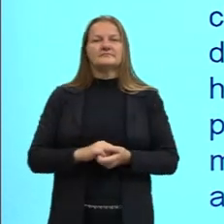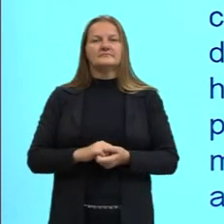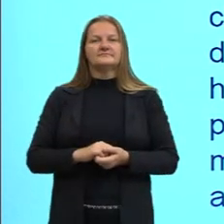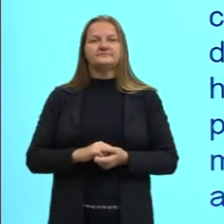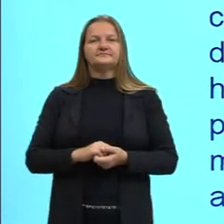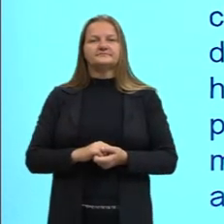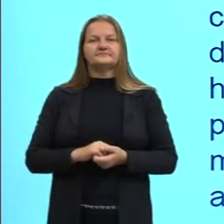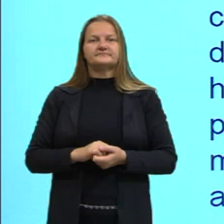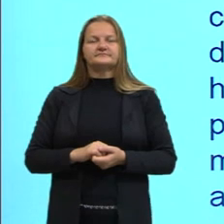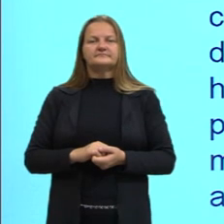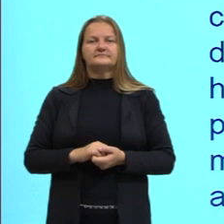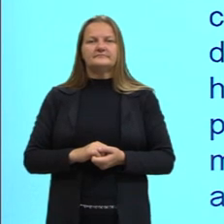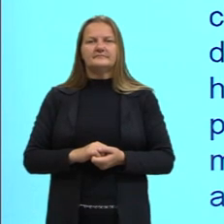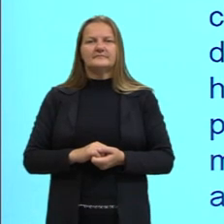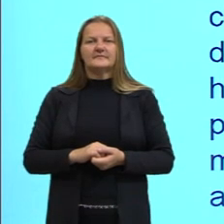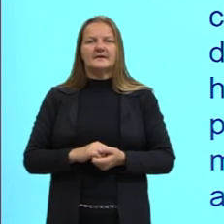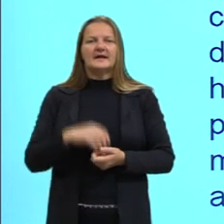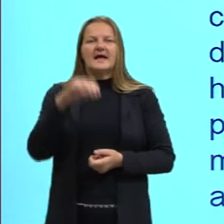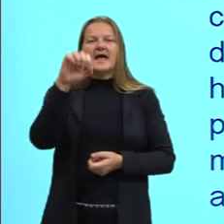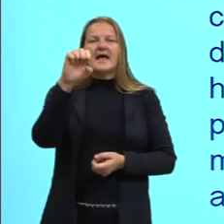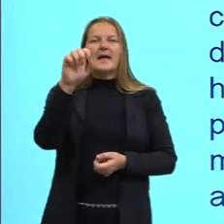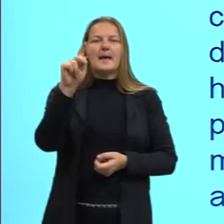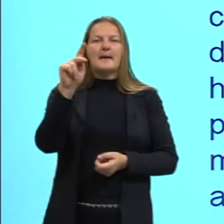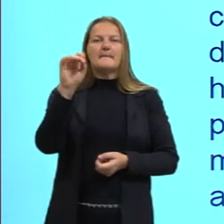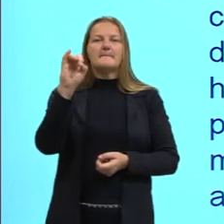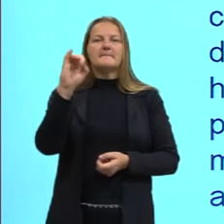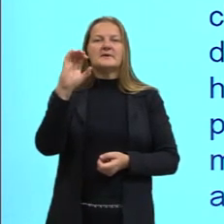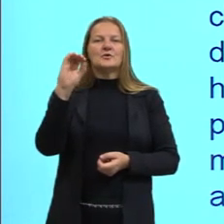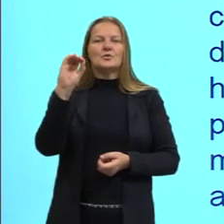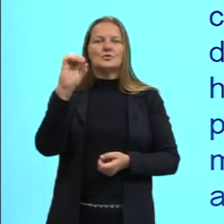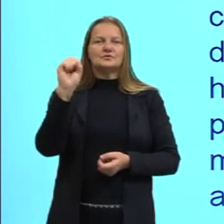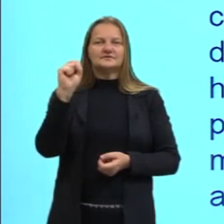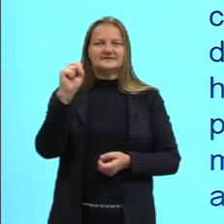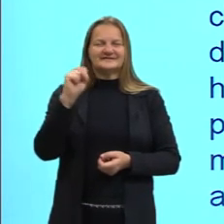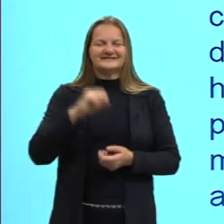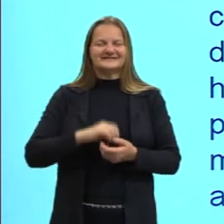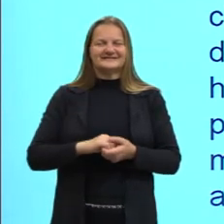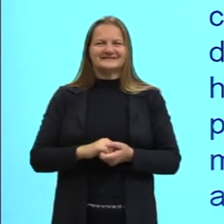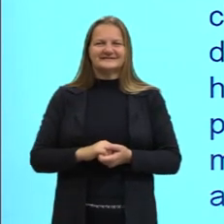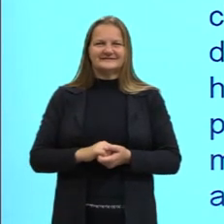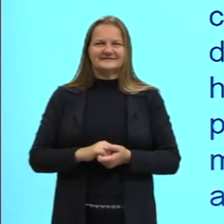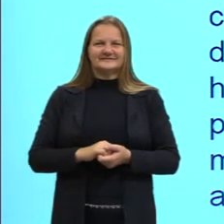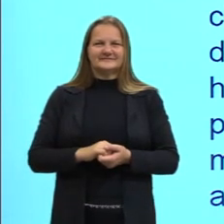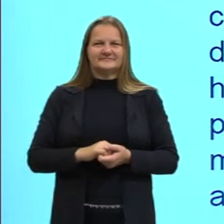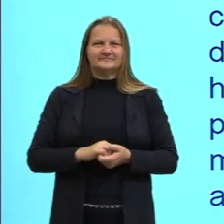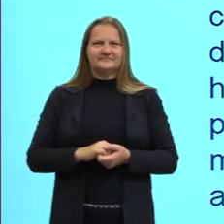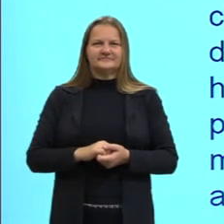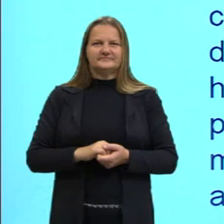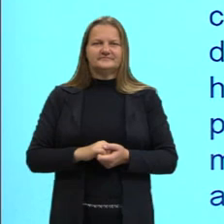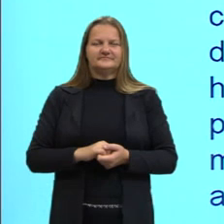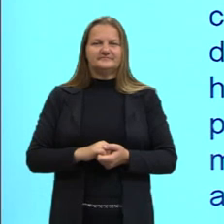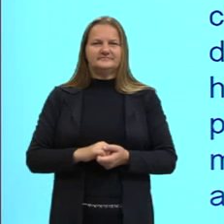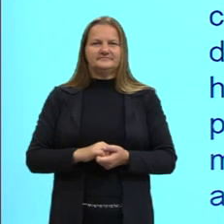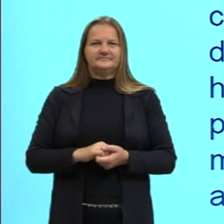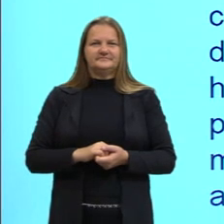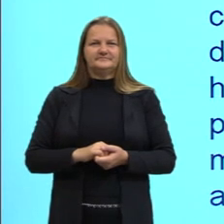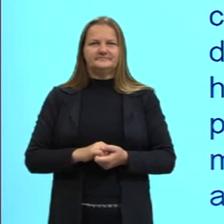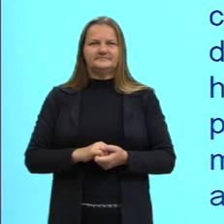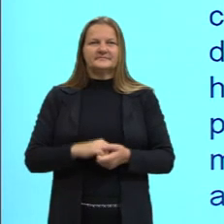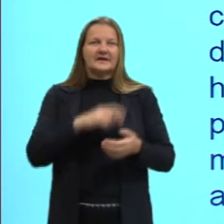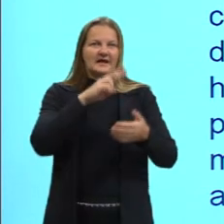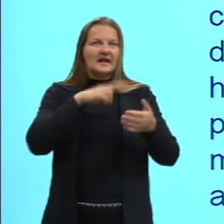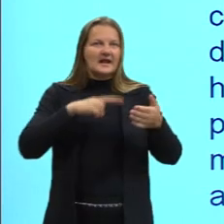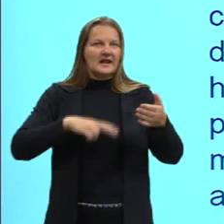aparatos eléctricos que tarde ou temprano se convertirão em resíduos. O homem eletrônico mede